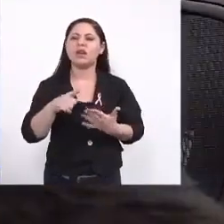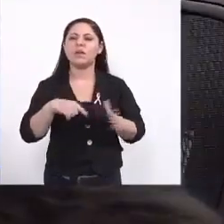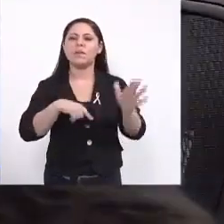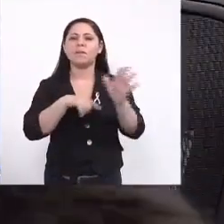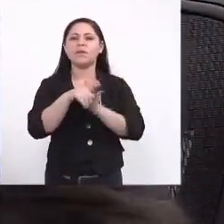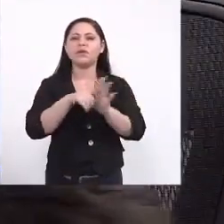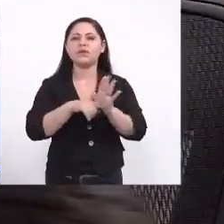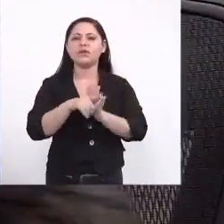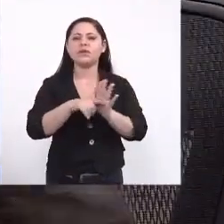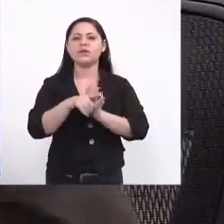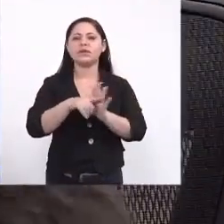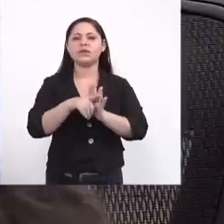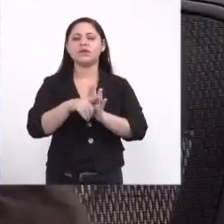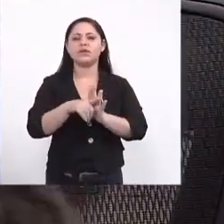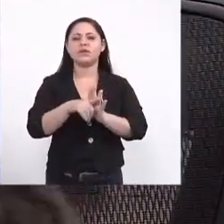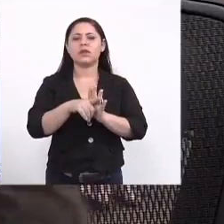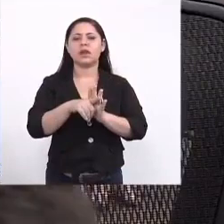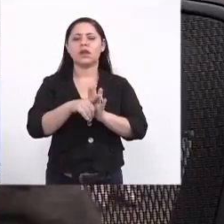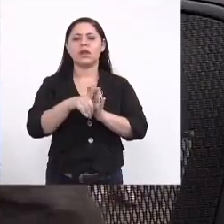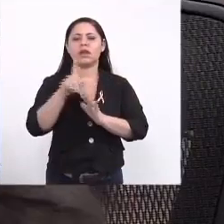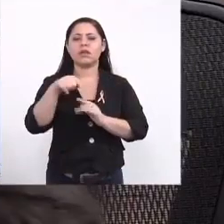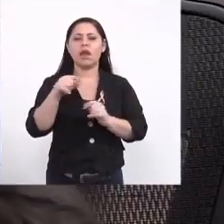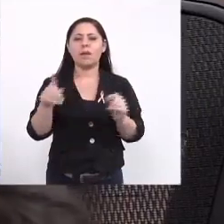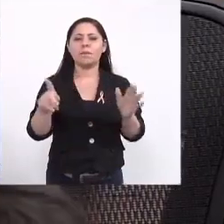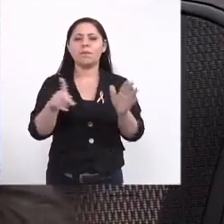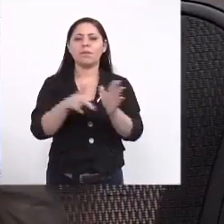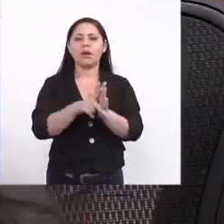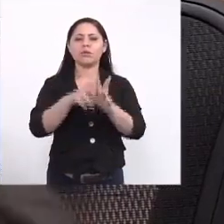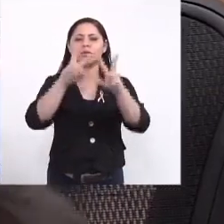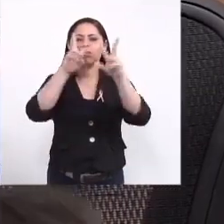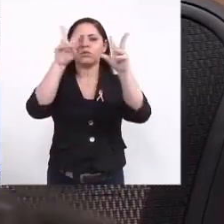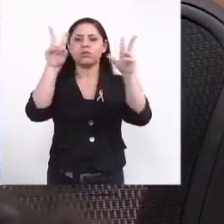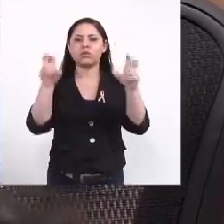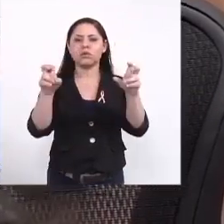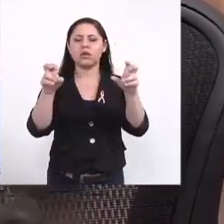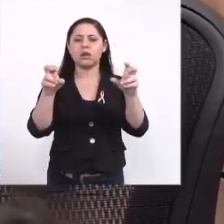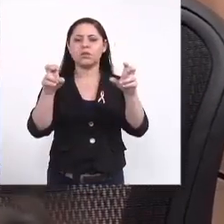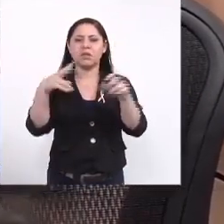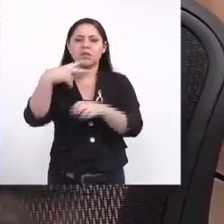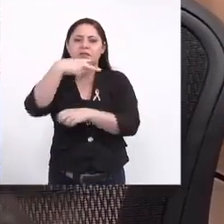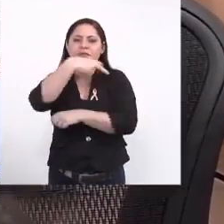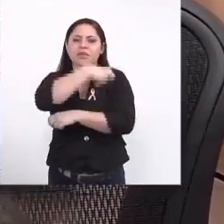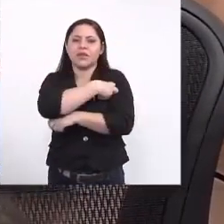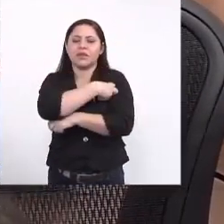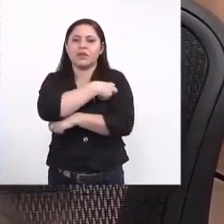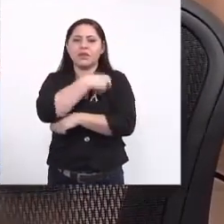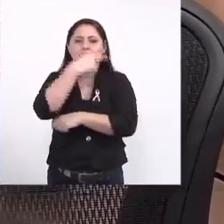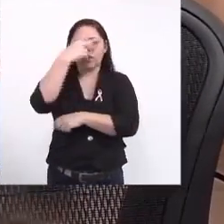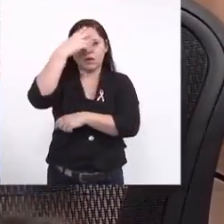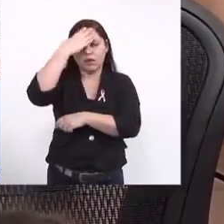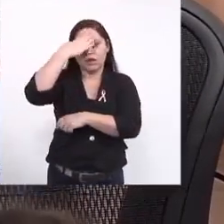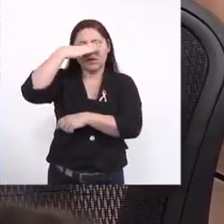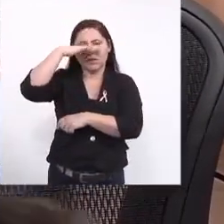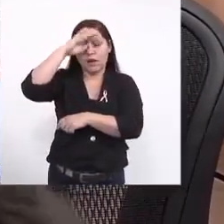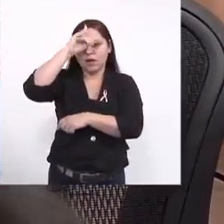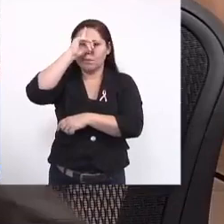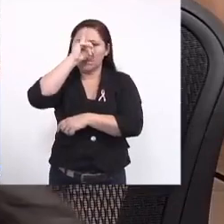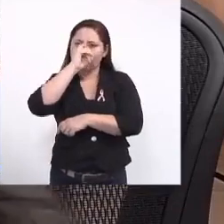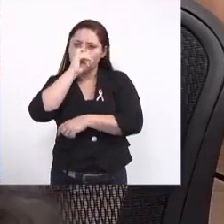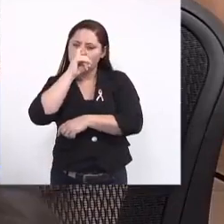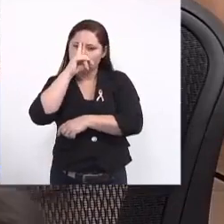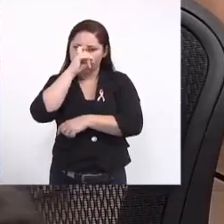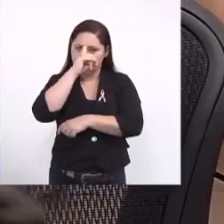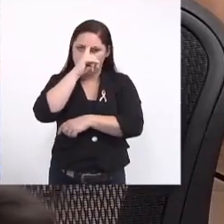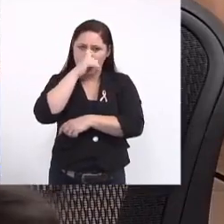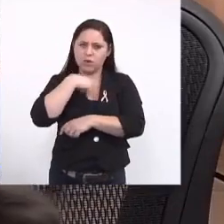pesquisa que trata sobre a questão da vacina da febre amarela eu realmente encontrei isso em